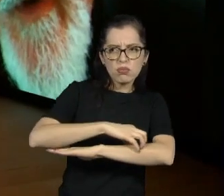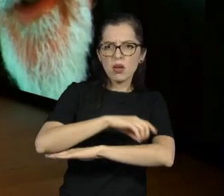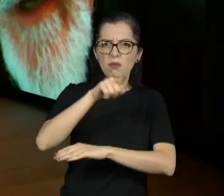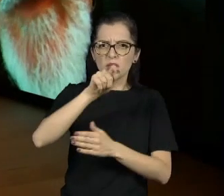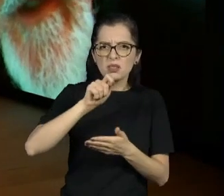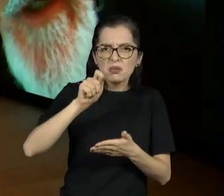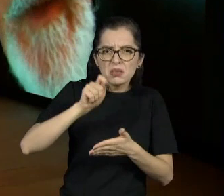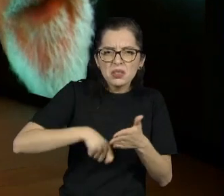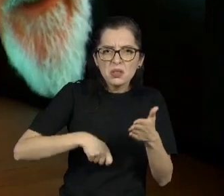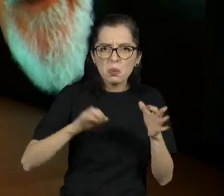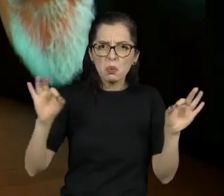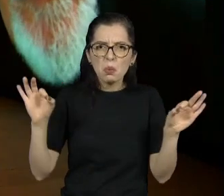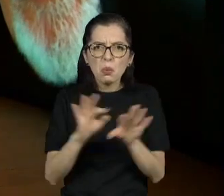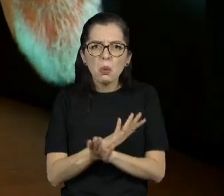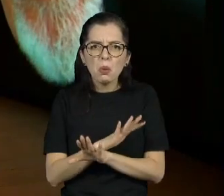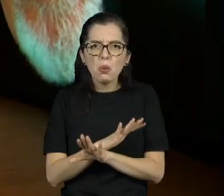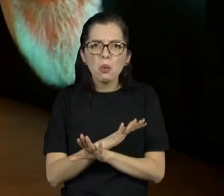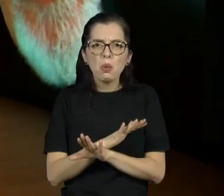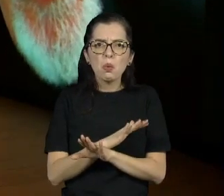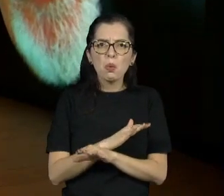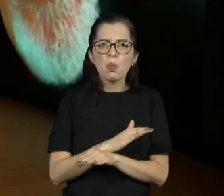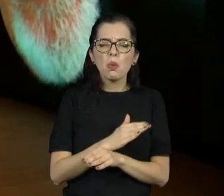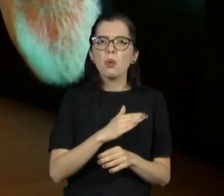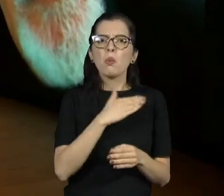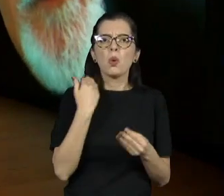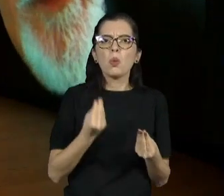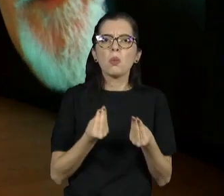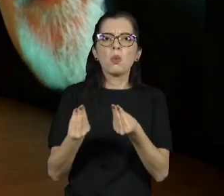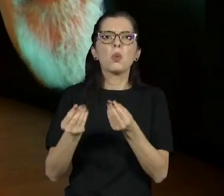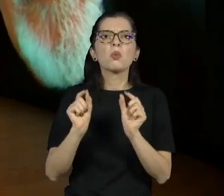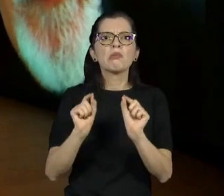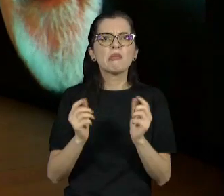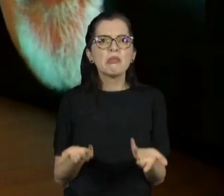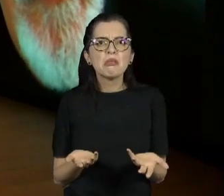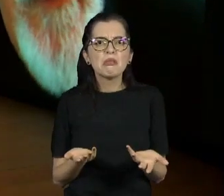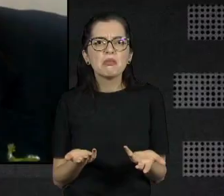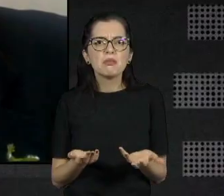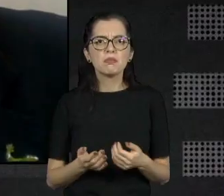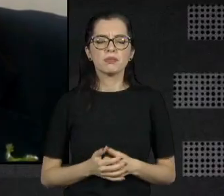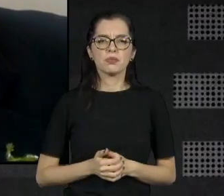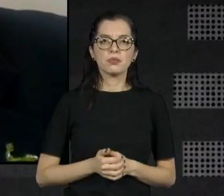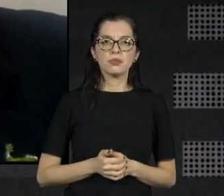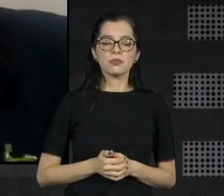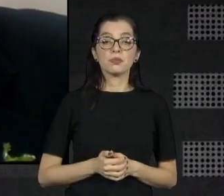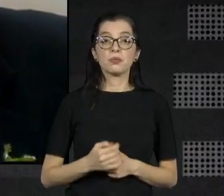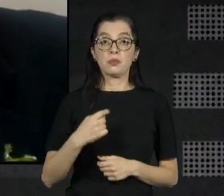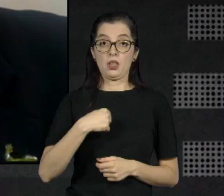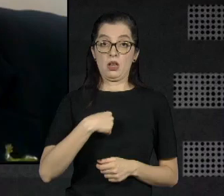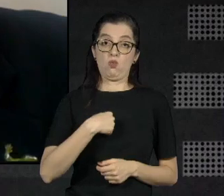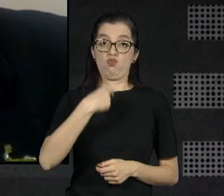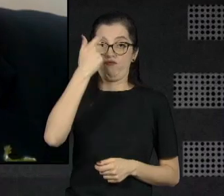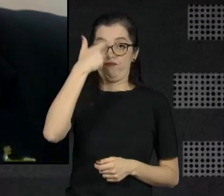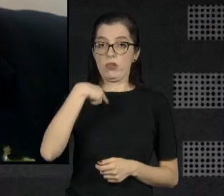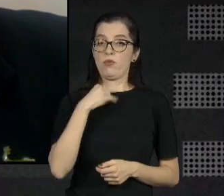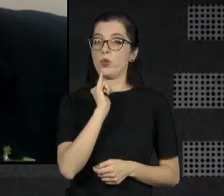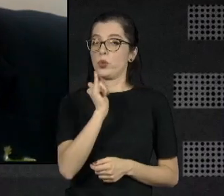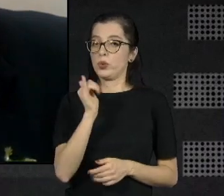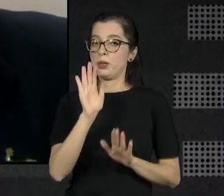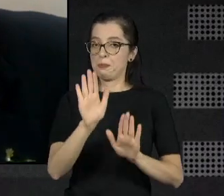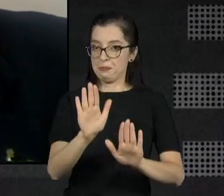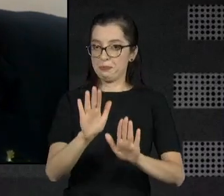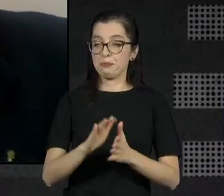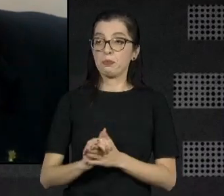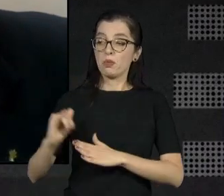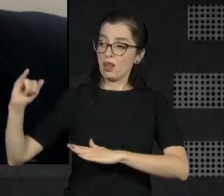Eu acho que a vida a gente vai passando nessa esteira e vai indo embora, né? Ali por aí passam, imagina aí passando os atores todos,